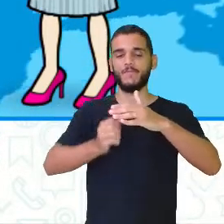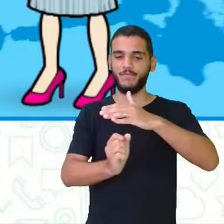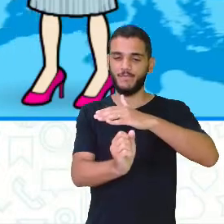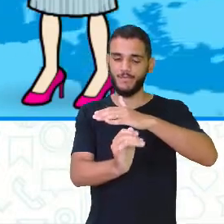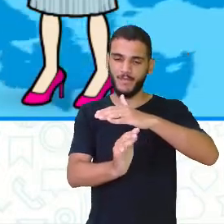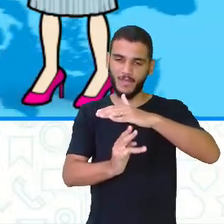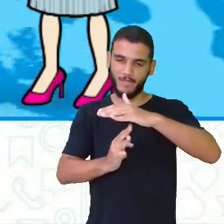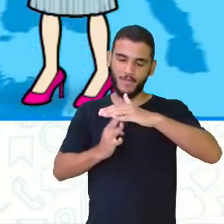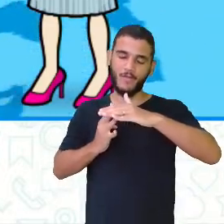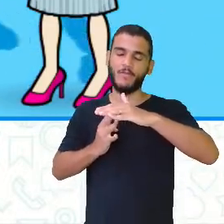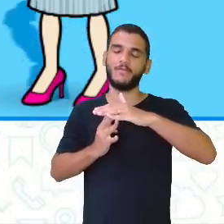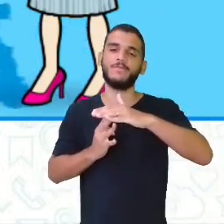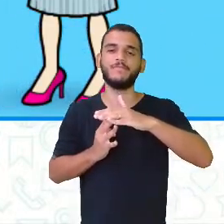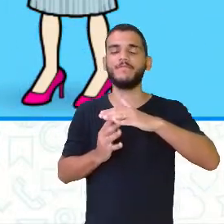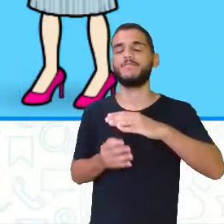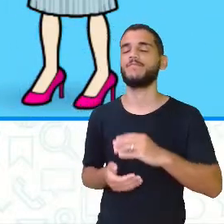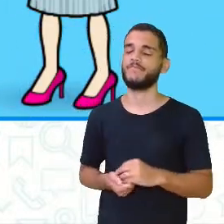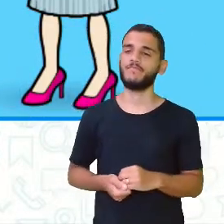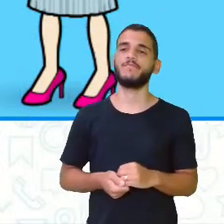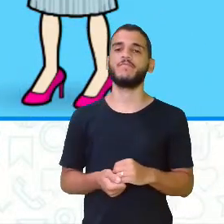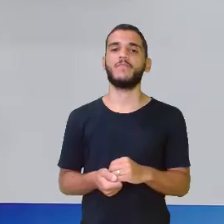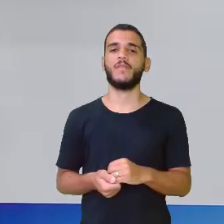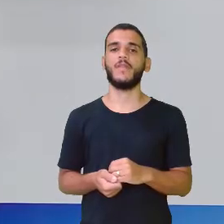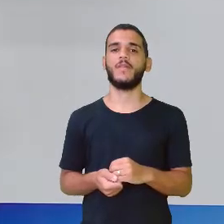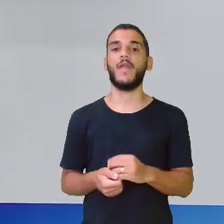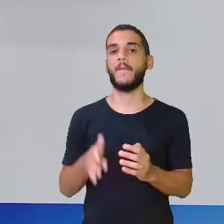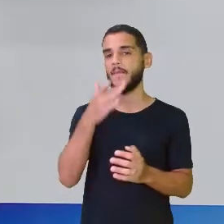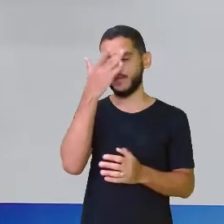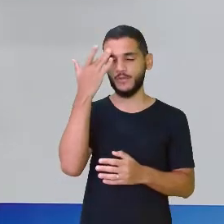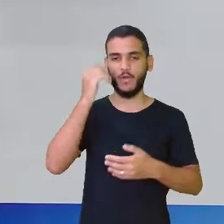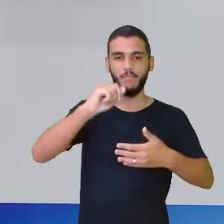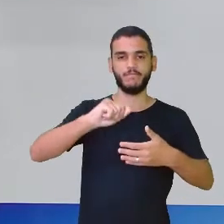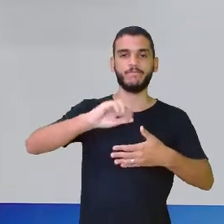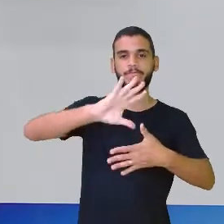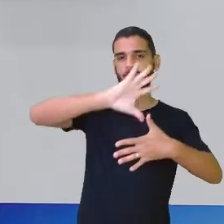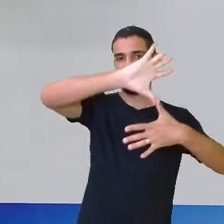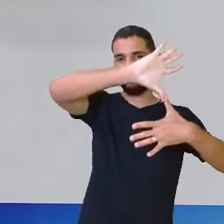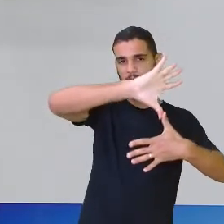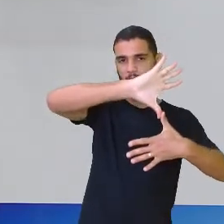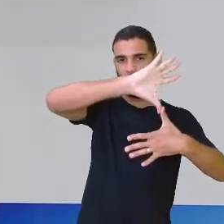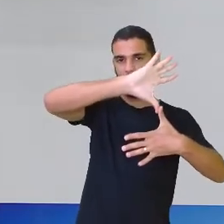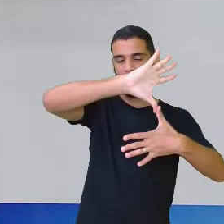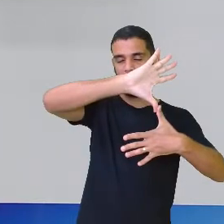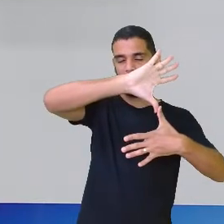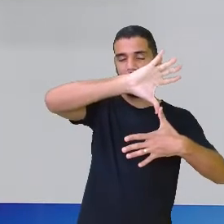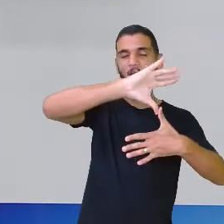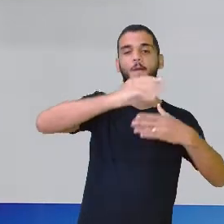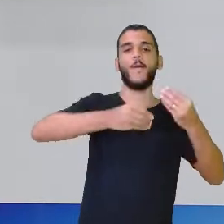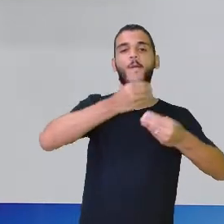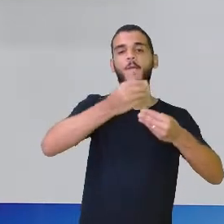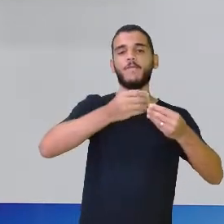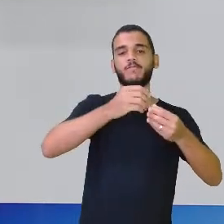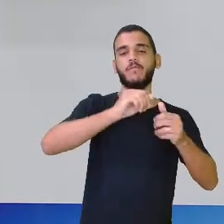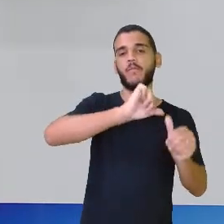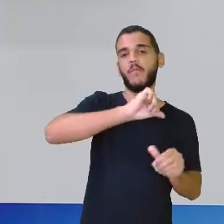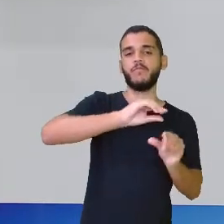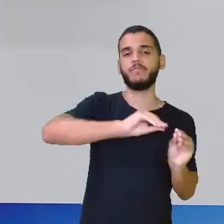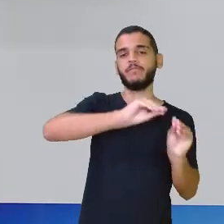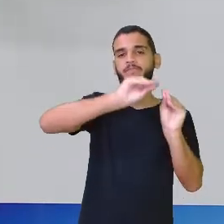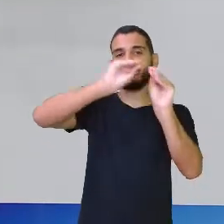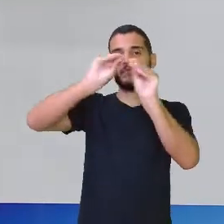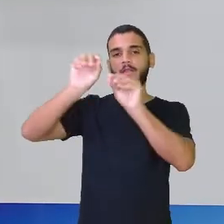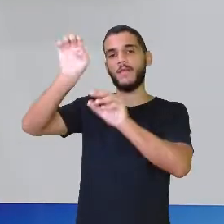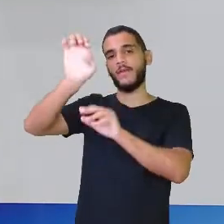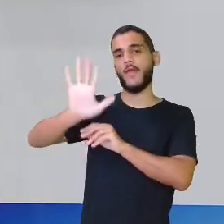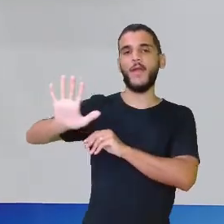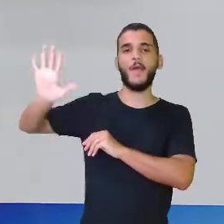América emigrando para a Europa. Aqui, quando ela chega lá na Rússia, que a capital é o Moscou,